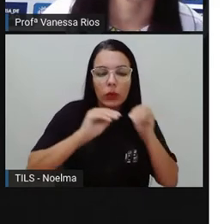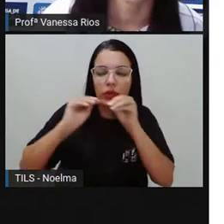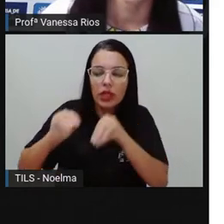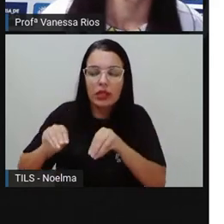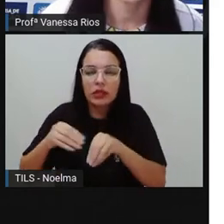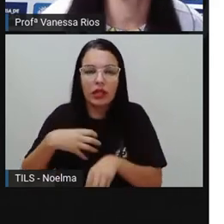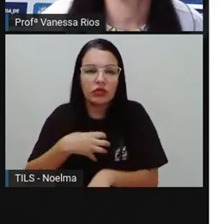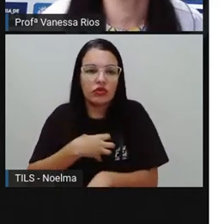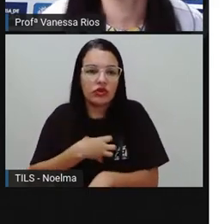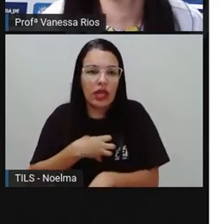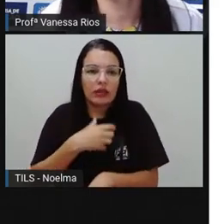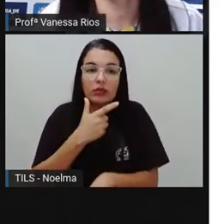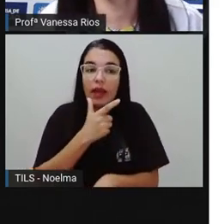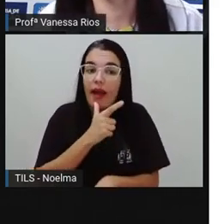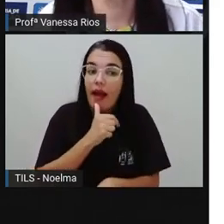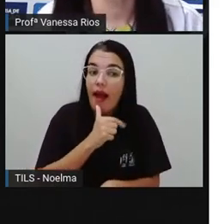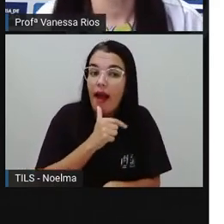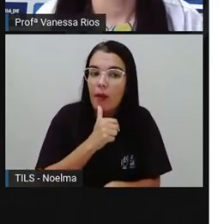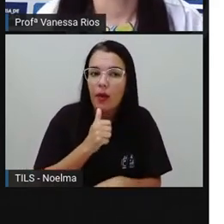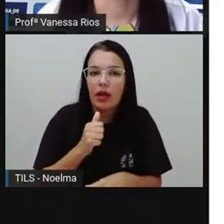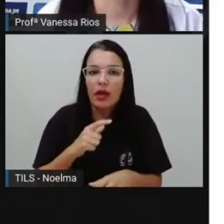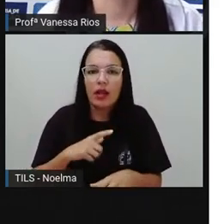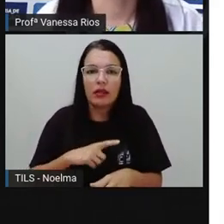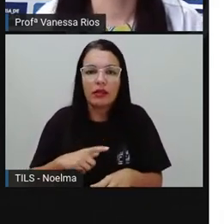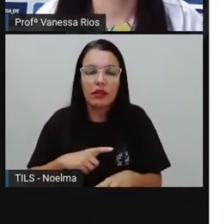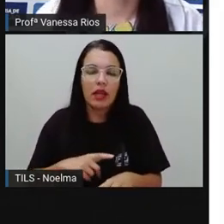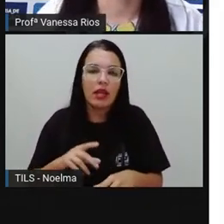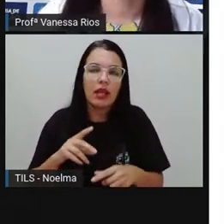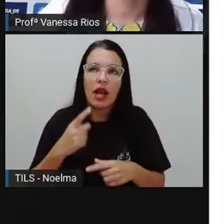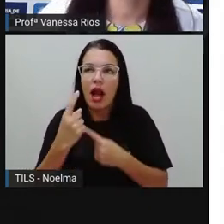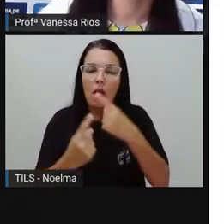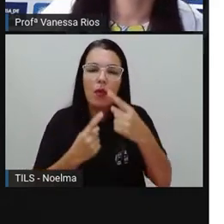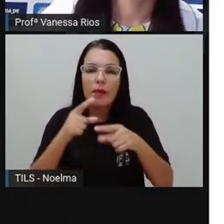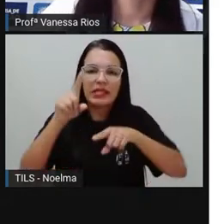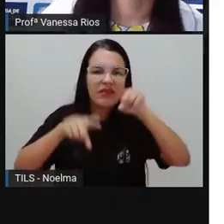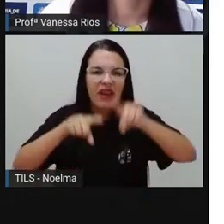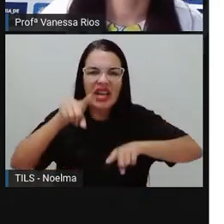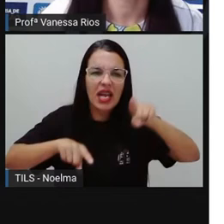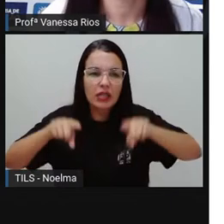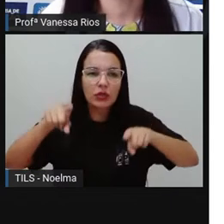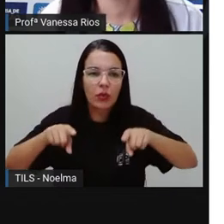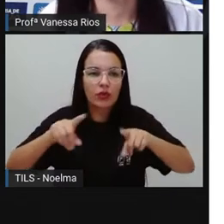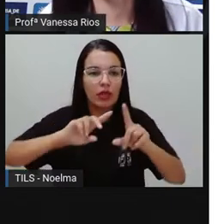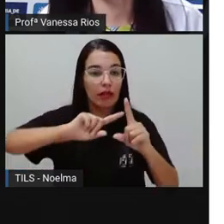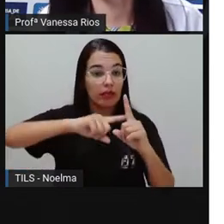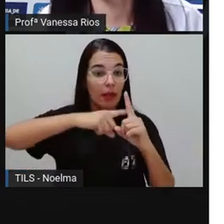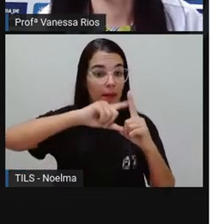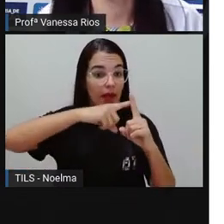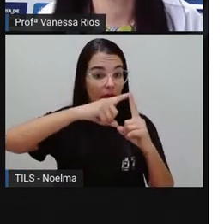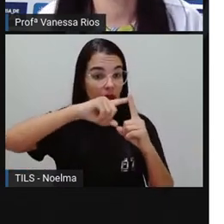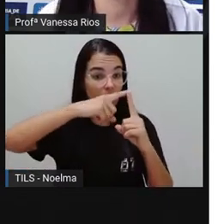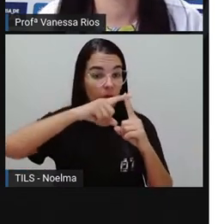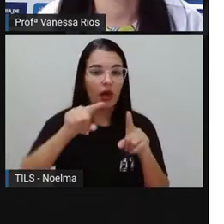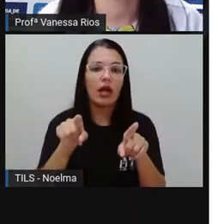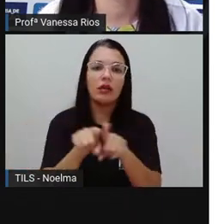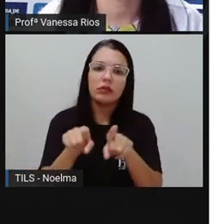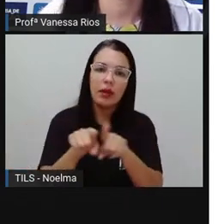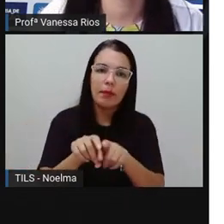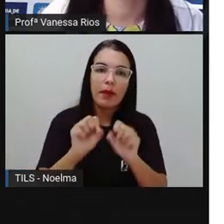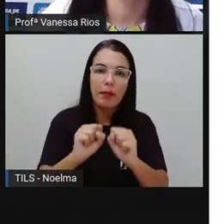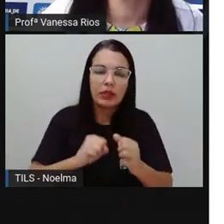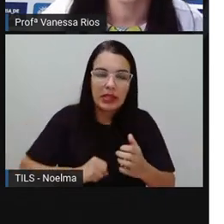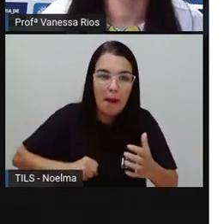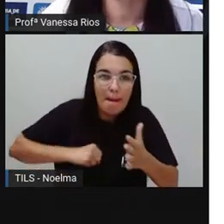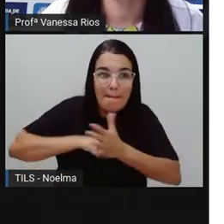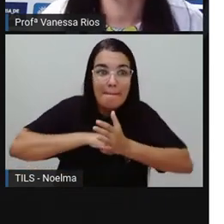estado. E essa mudança ocorre devido a variações de temperatura ou devido também a situações de